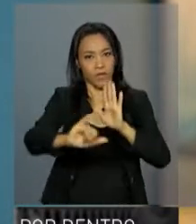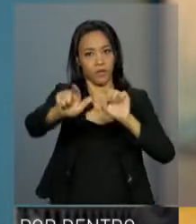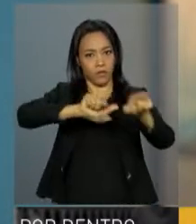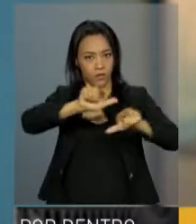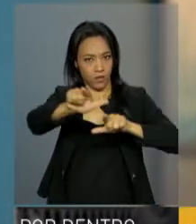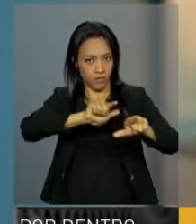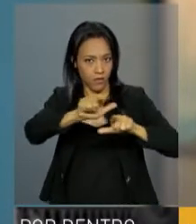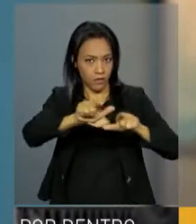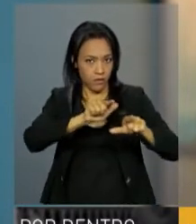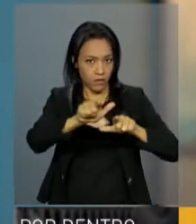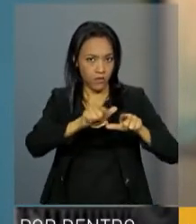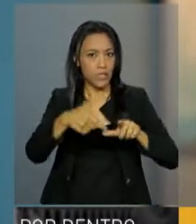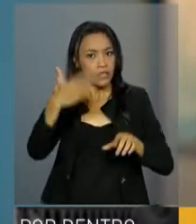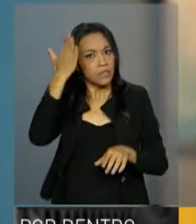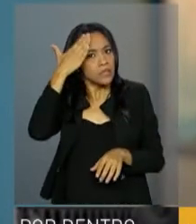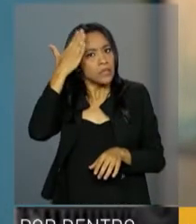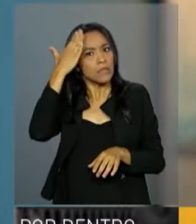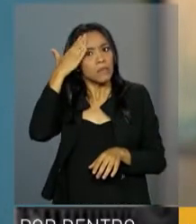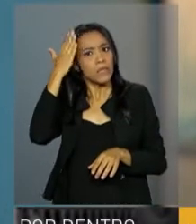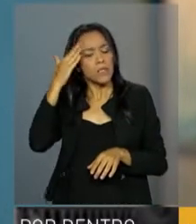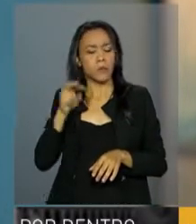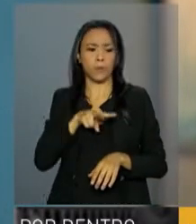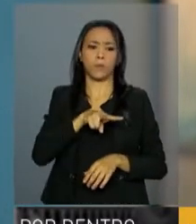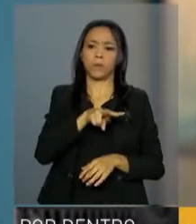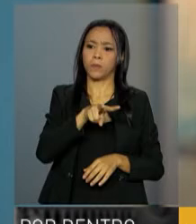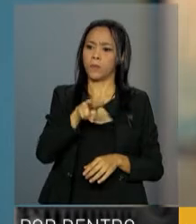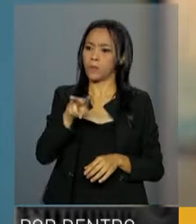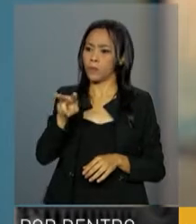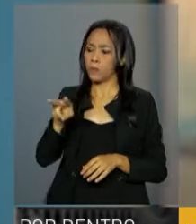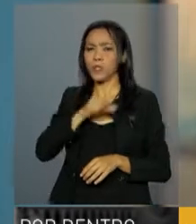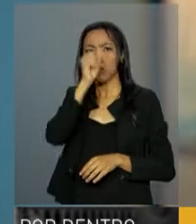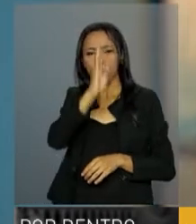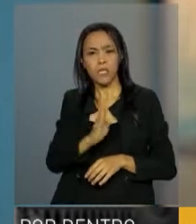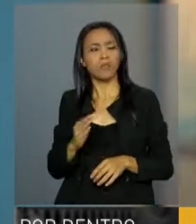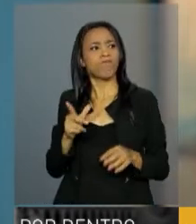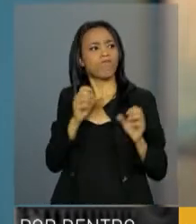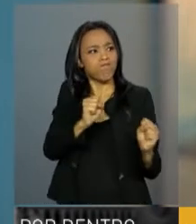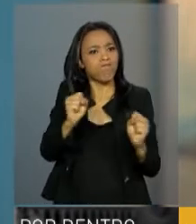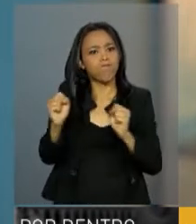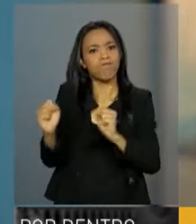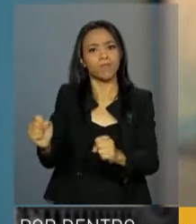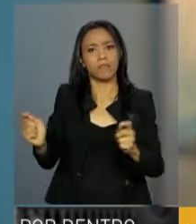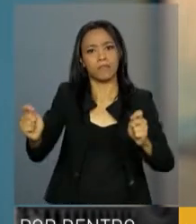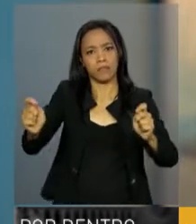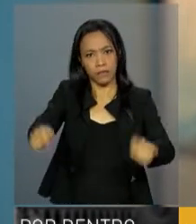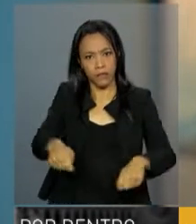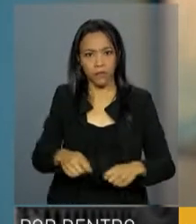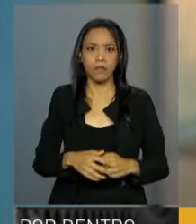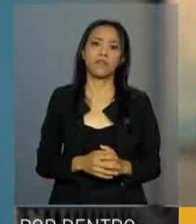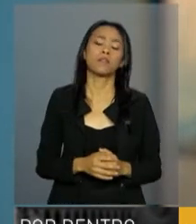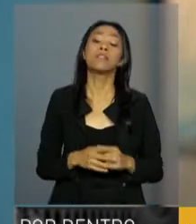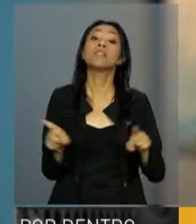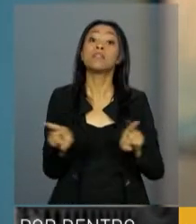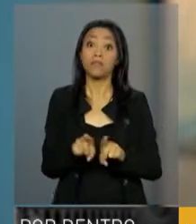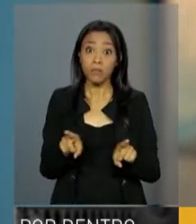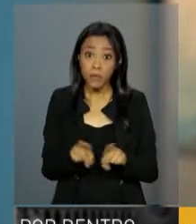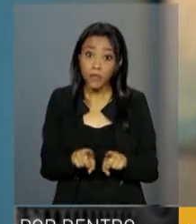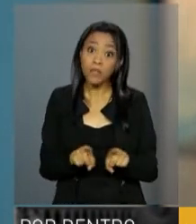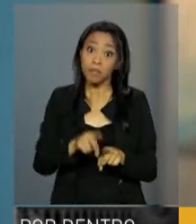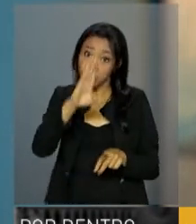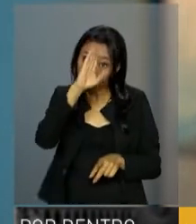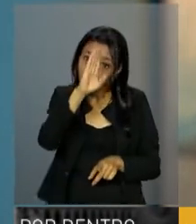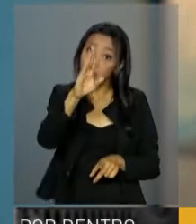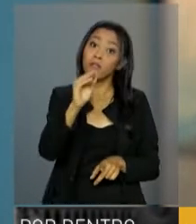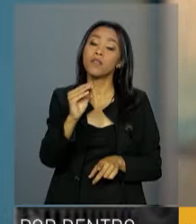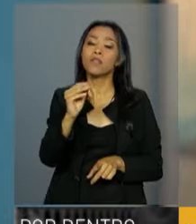considerando as potencialidades que o nosso país tem. E as potencialidades, inclusive,